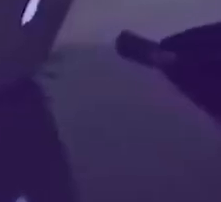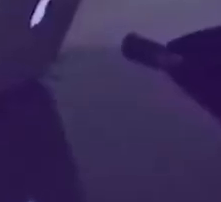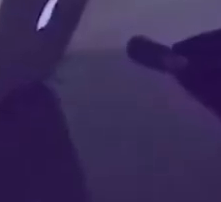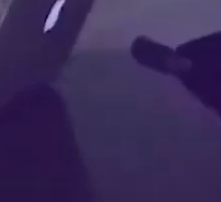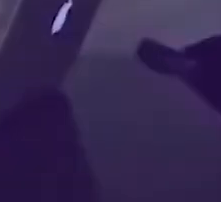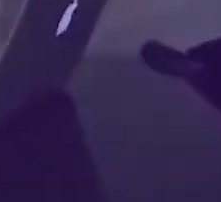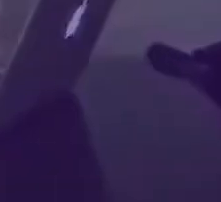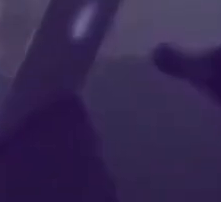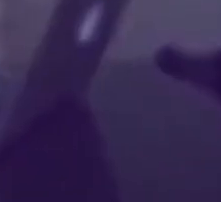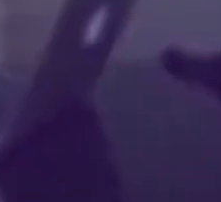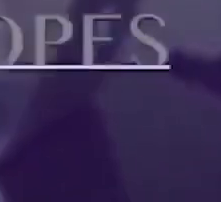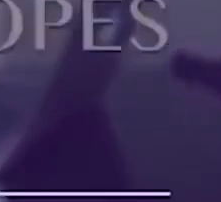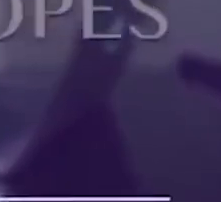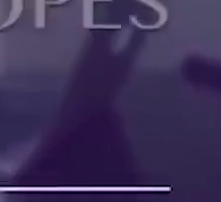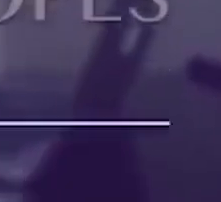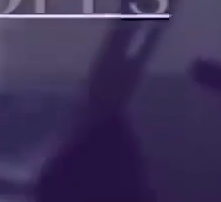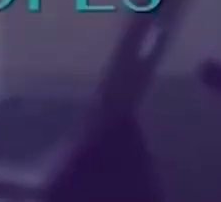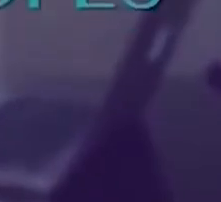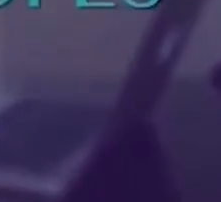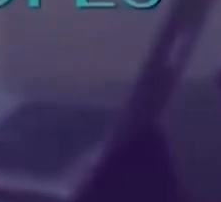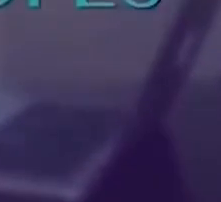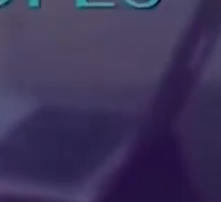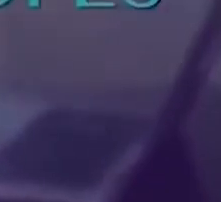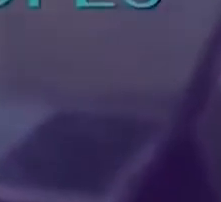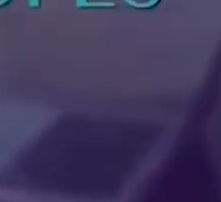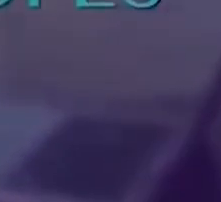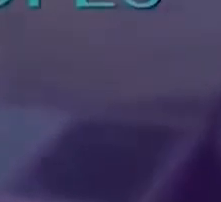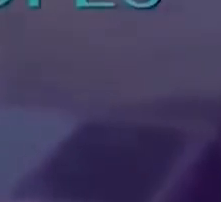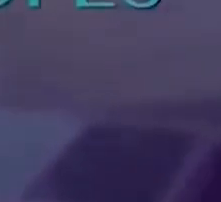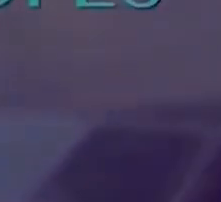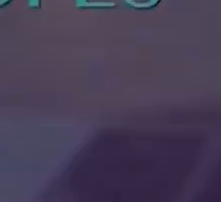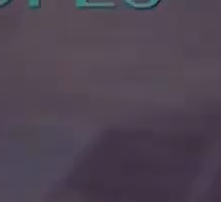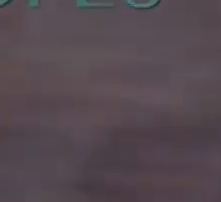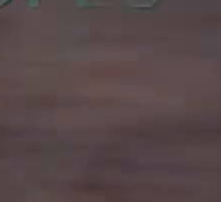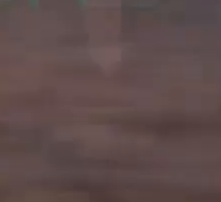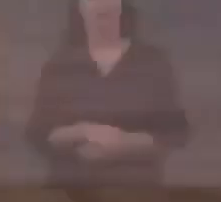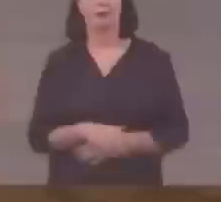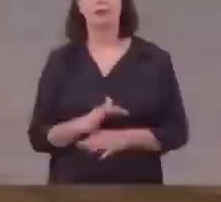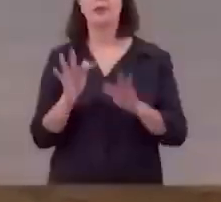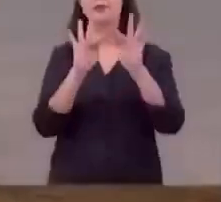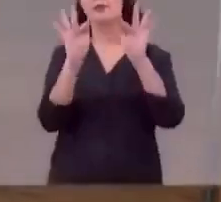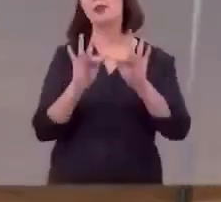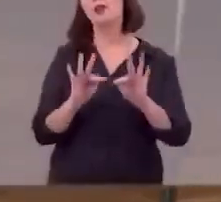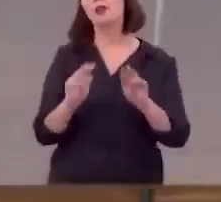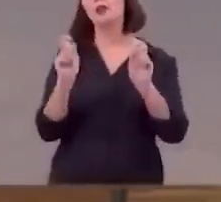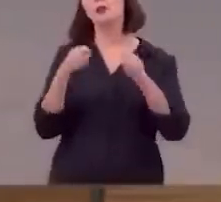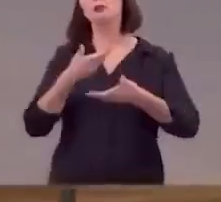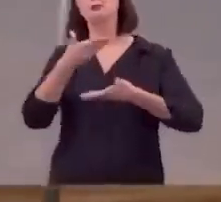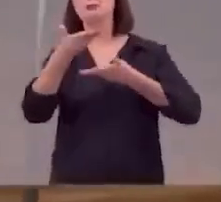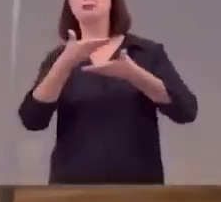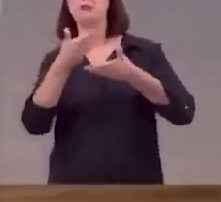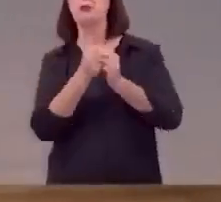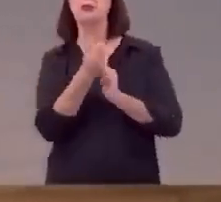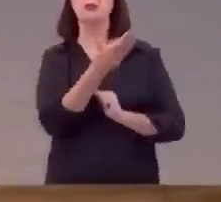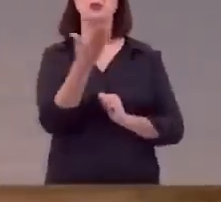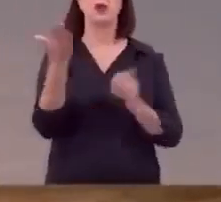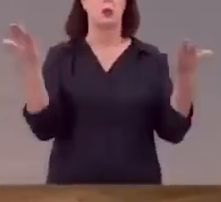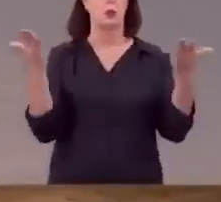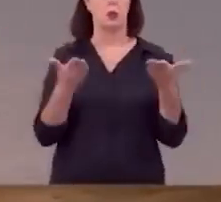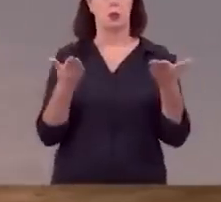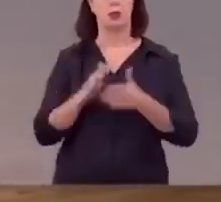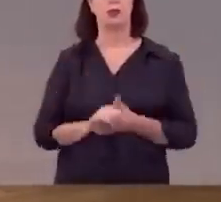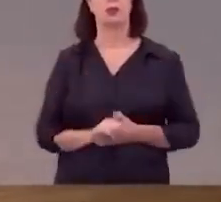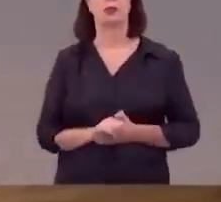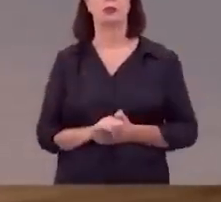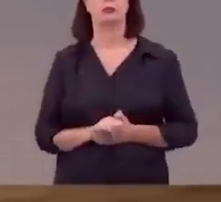a palavra da verdade com Hernandes Dias Lopes estou muito feliz de poder partilhar com